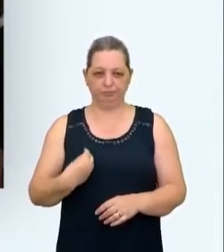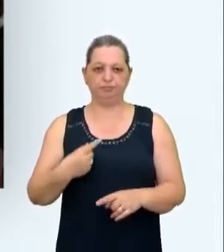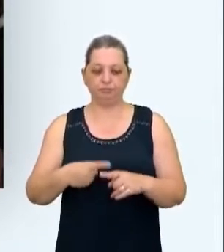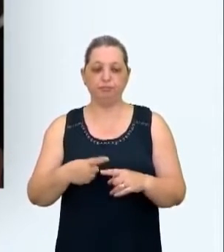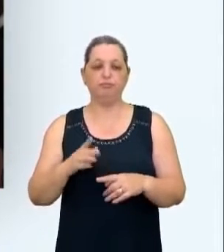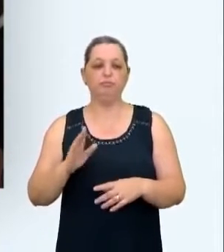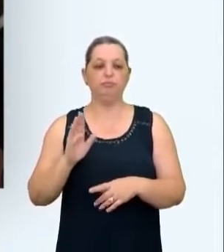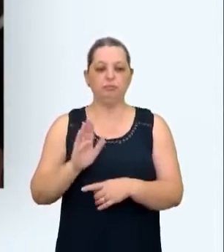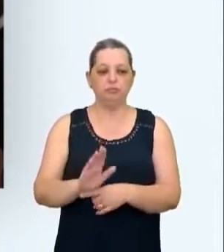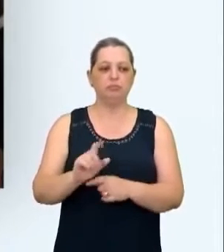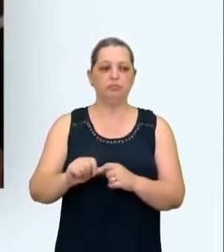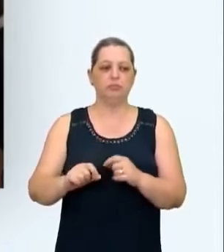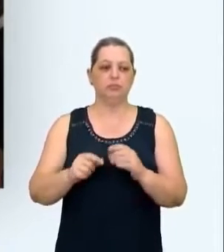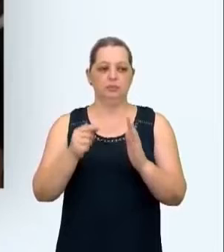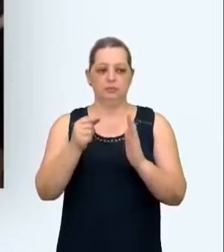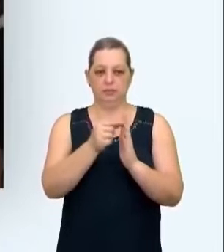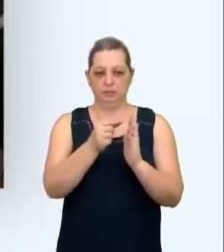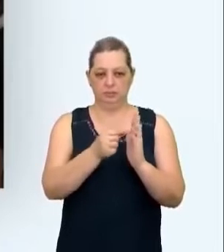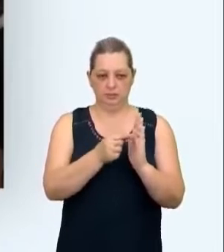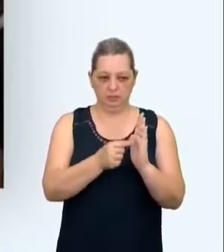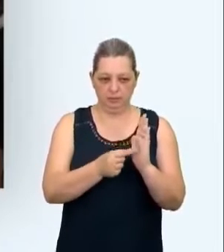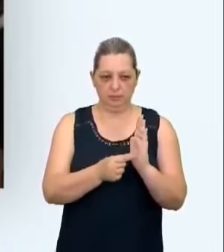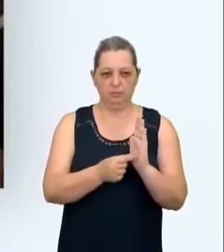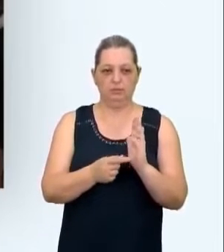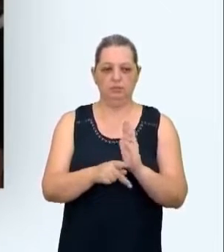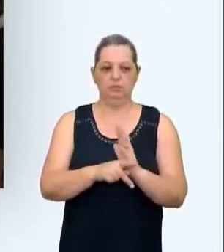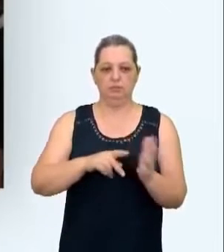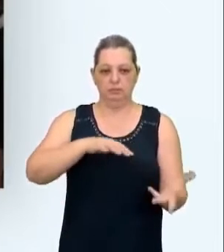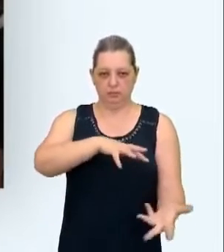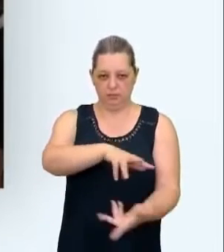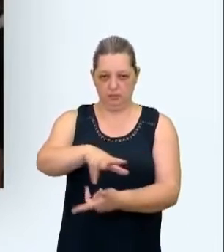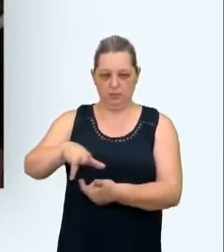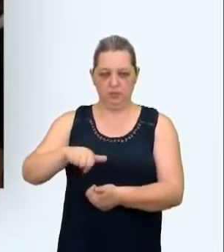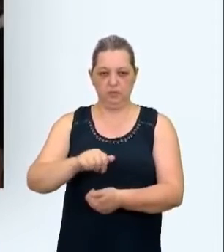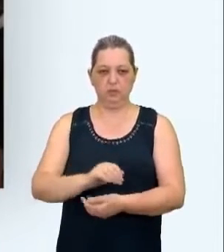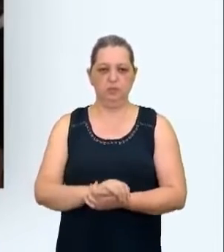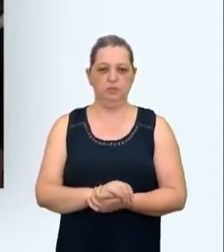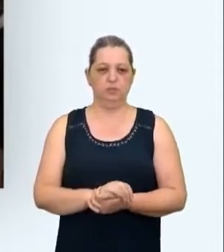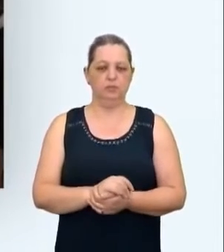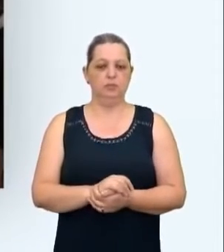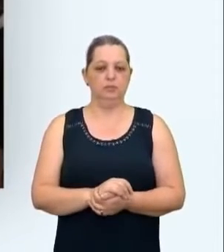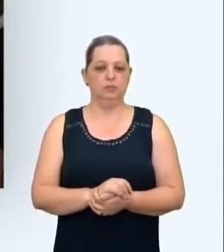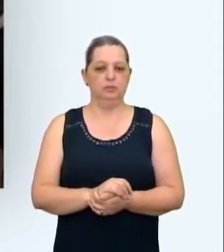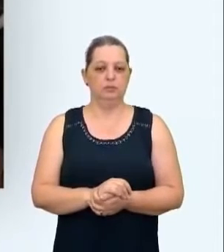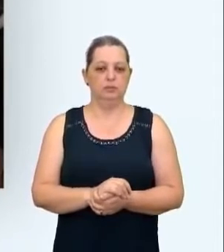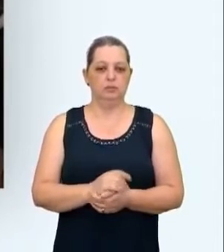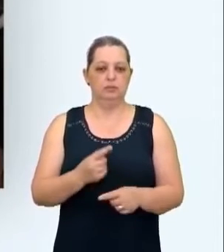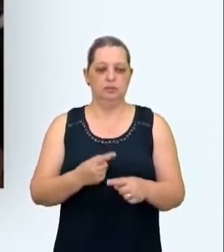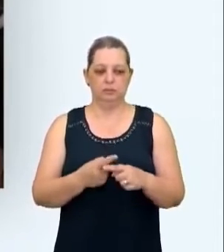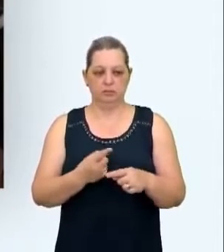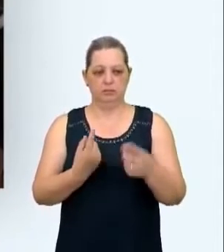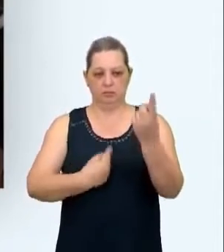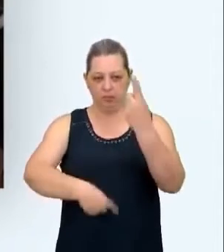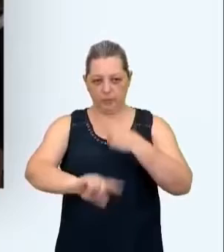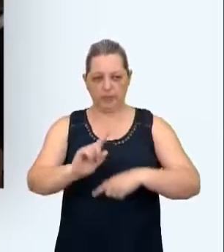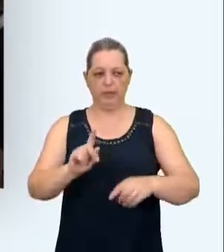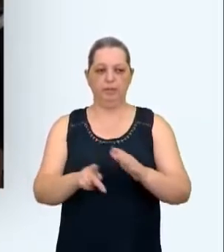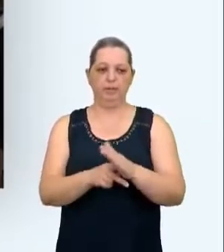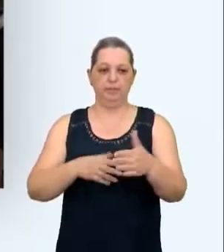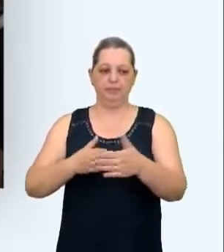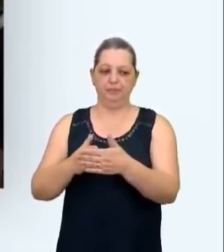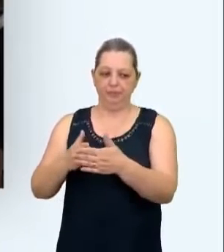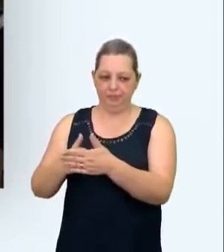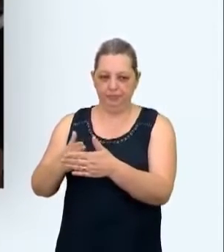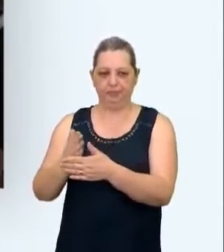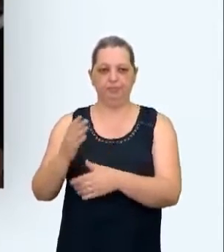nosso software internacional e superarmos barreiras de tempo, geográficas e